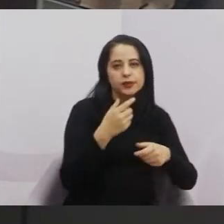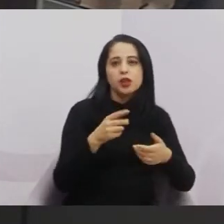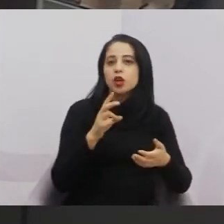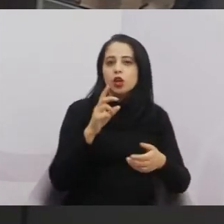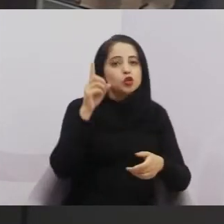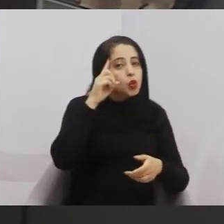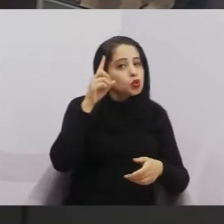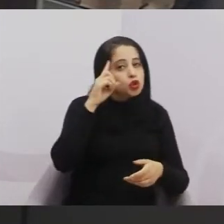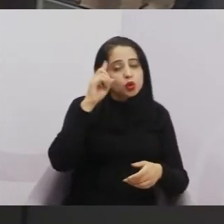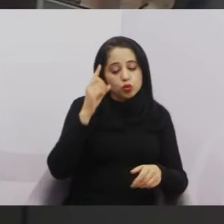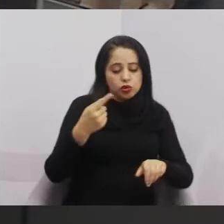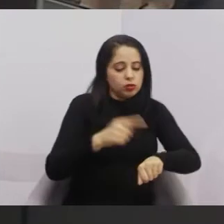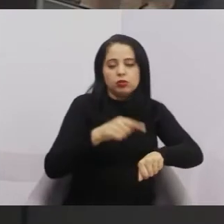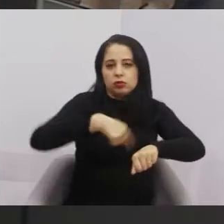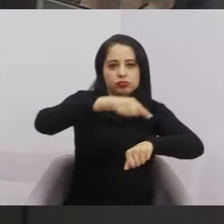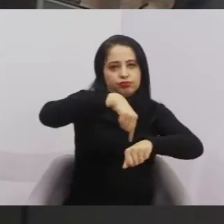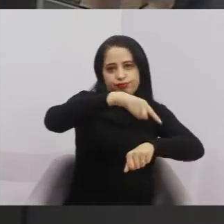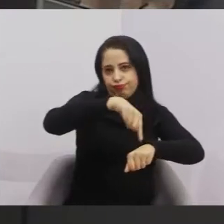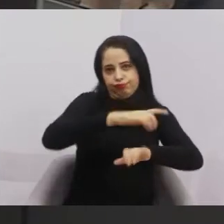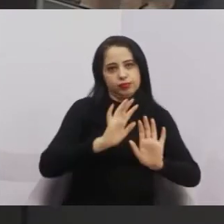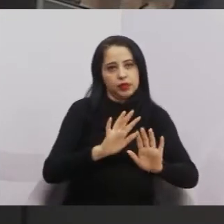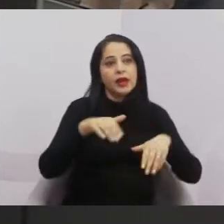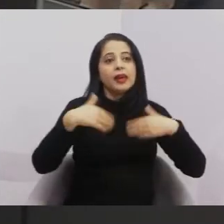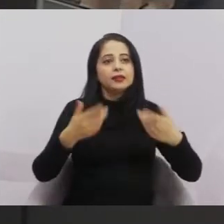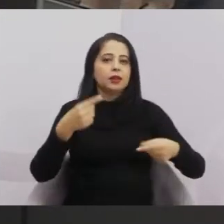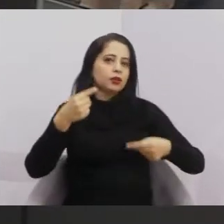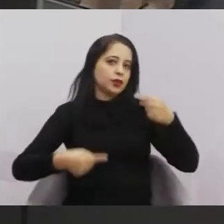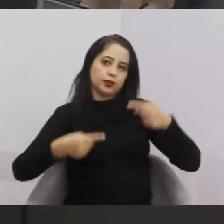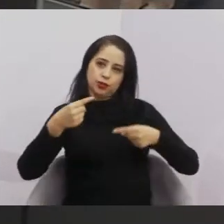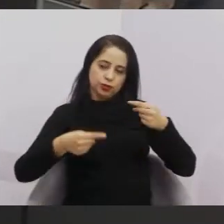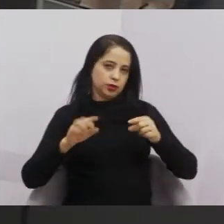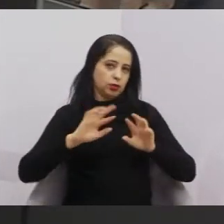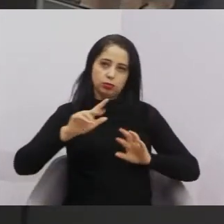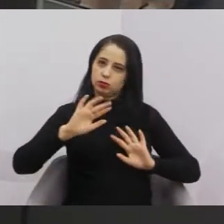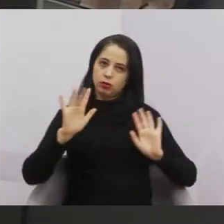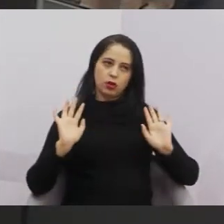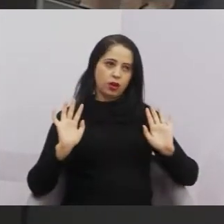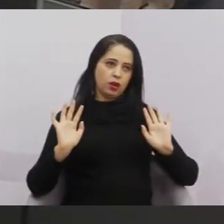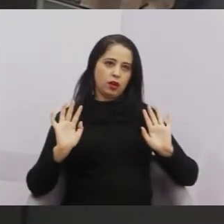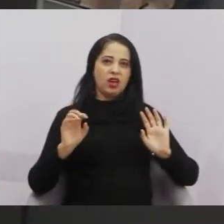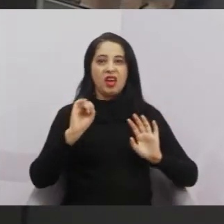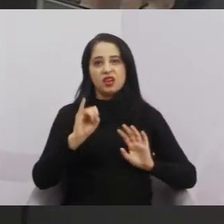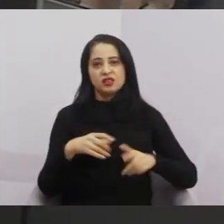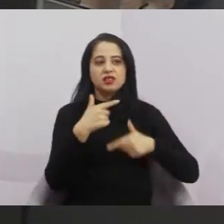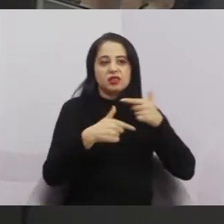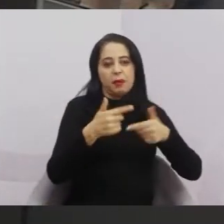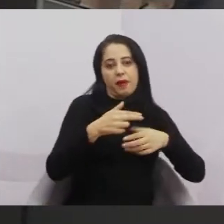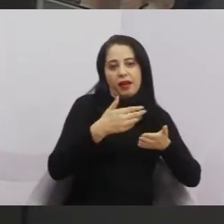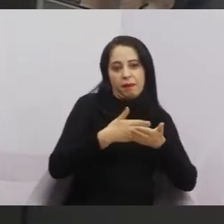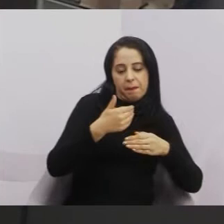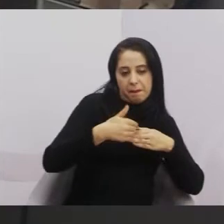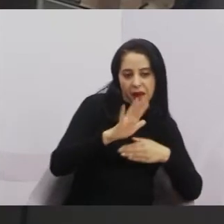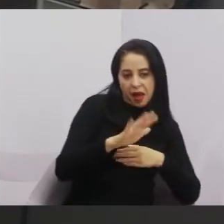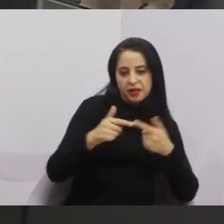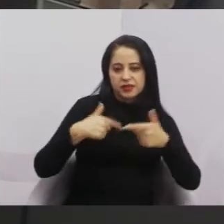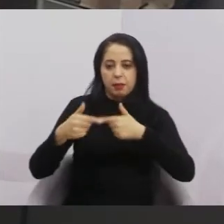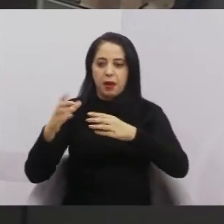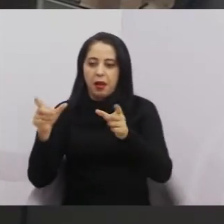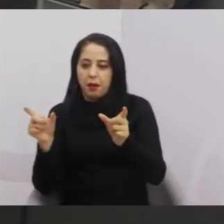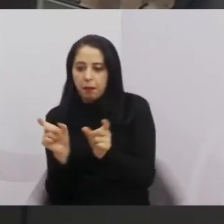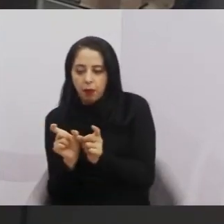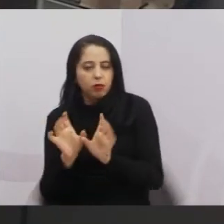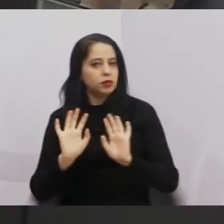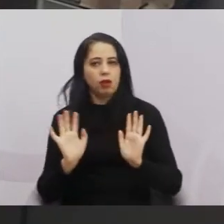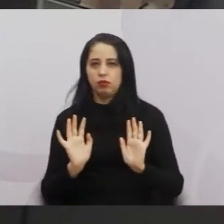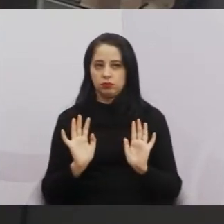correndo para atender animais. Então, eu acho que a discussão aqui, na minha opinião, não é essa. Quem faz mais, quem acorda mais cedo, quem acorda mais tarde, quem fica mais, quem